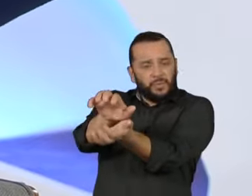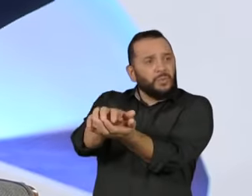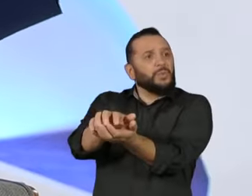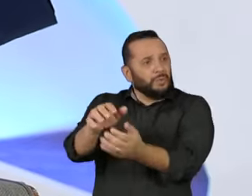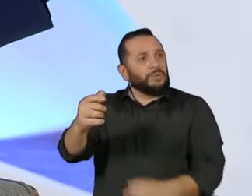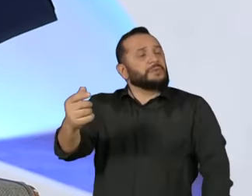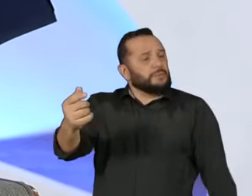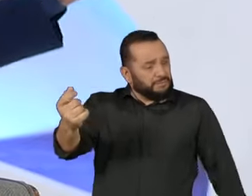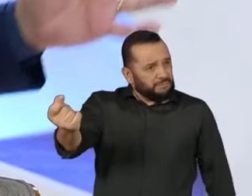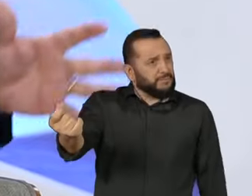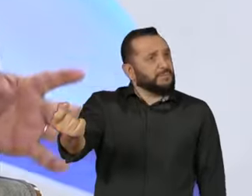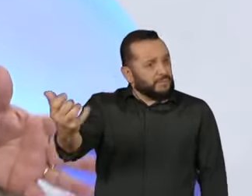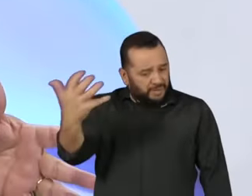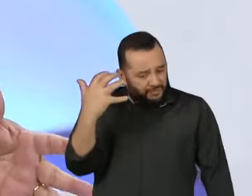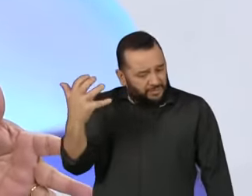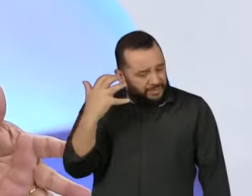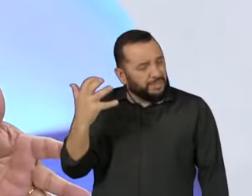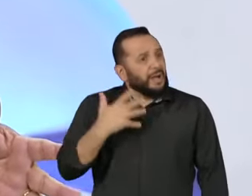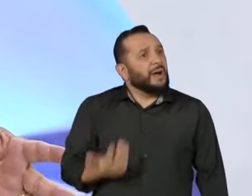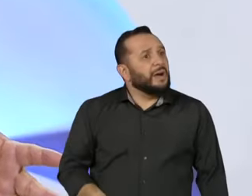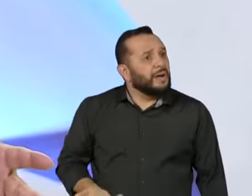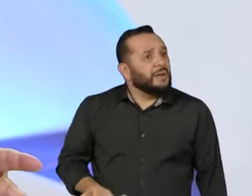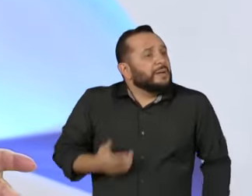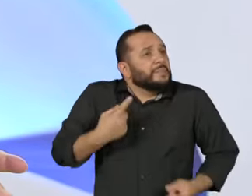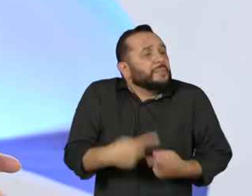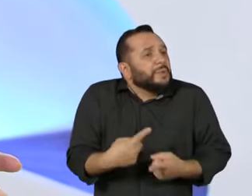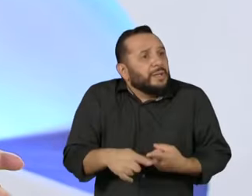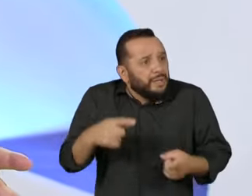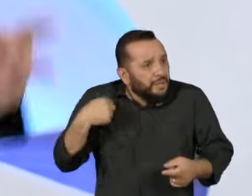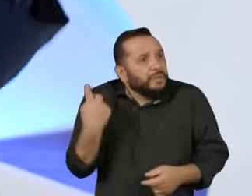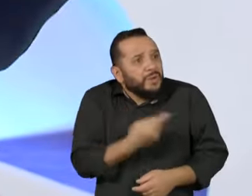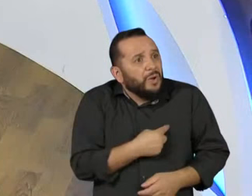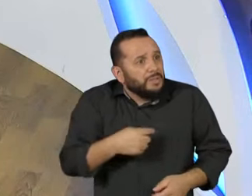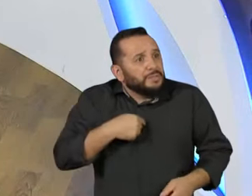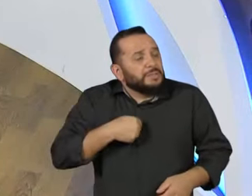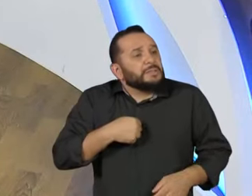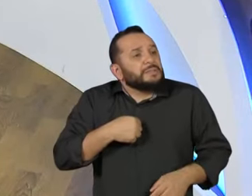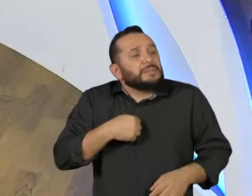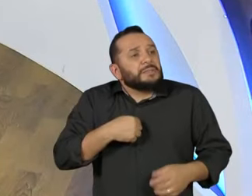desfavorável no IDEB. Fomos para primeiro lugar na prova de português e matemática, quer dizer,